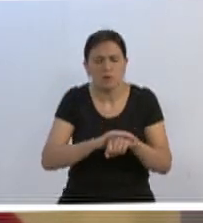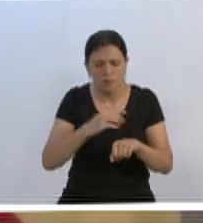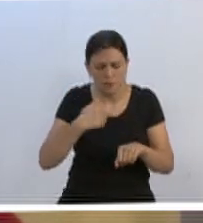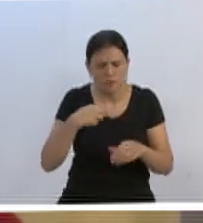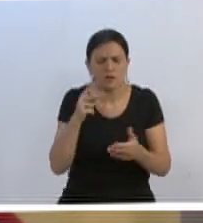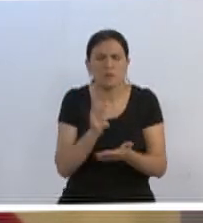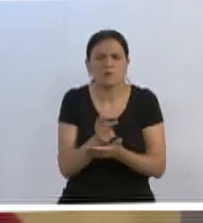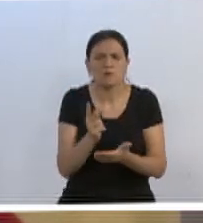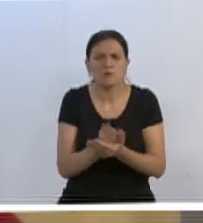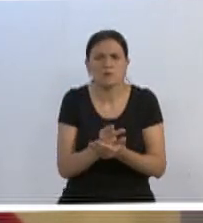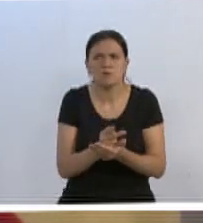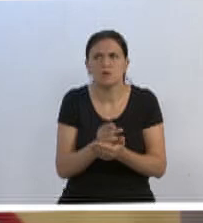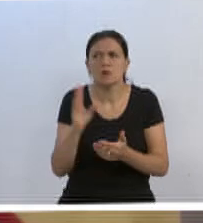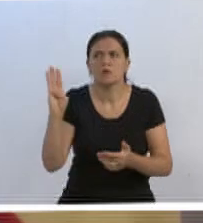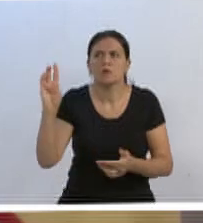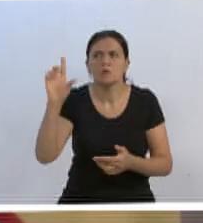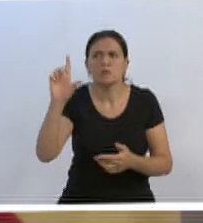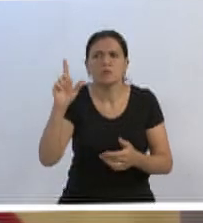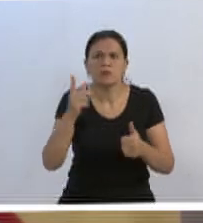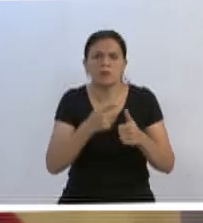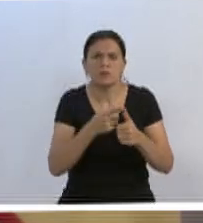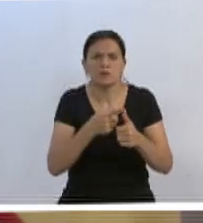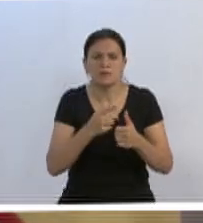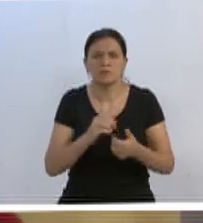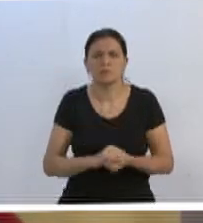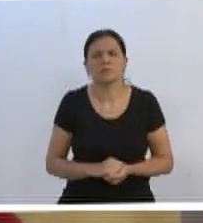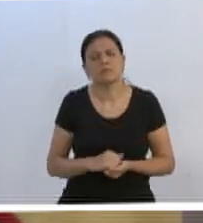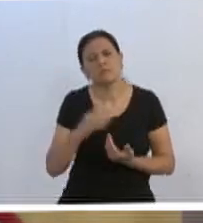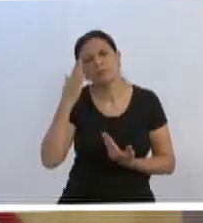continuarei fazendo, a cidade de Blumenau em primeiro lugar. Muito obrigado.